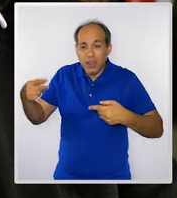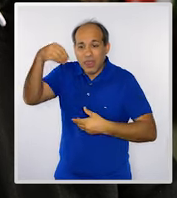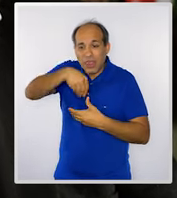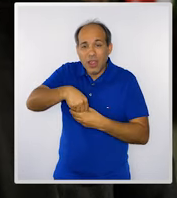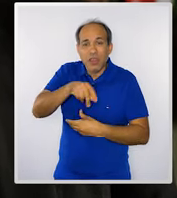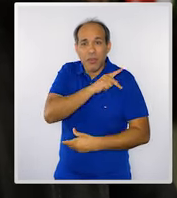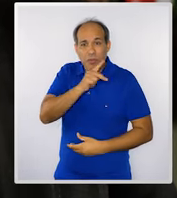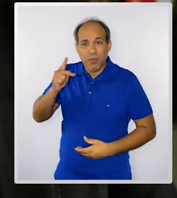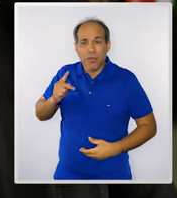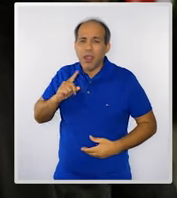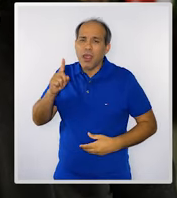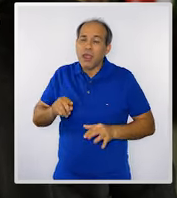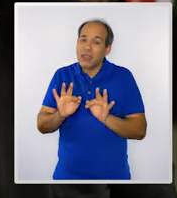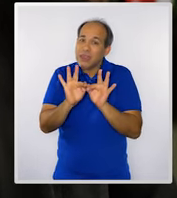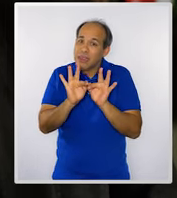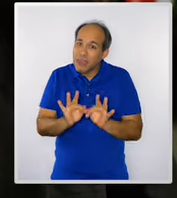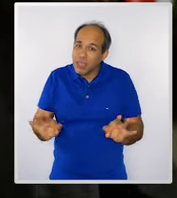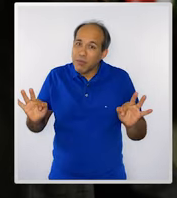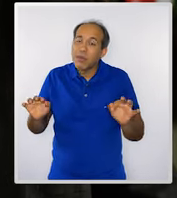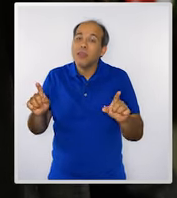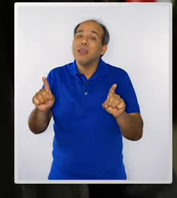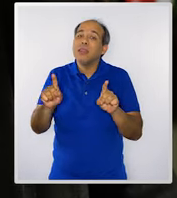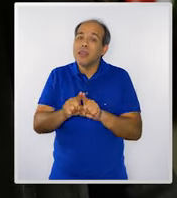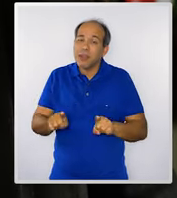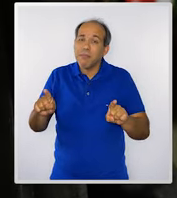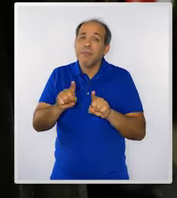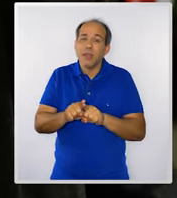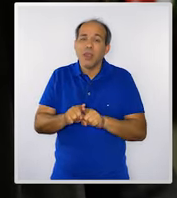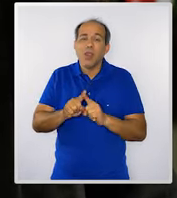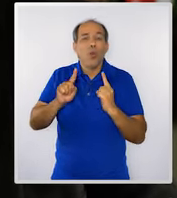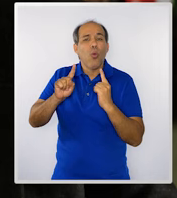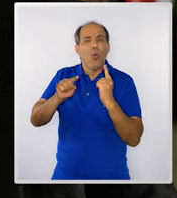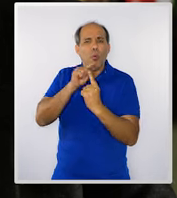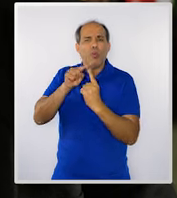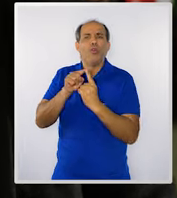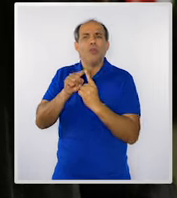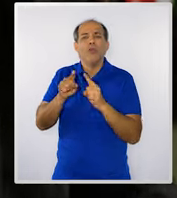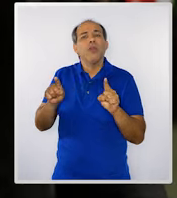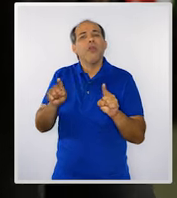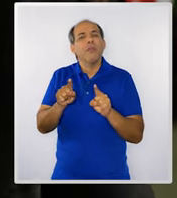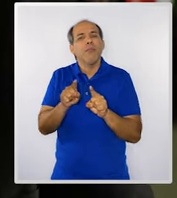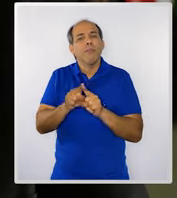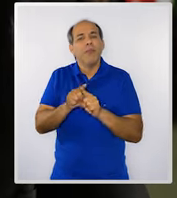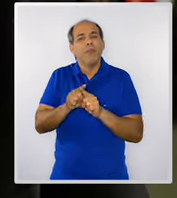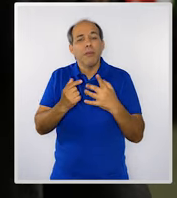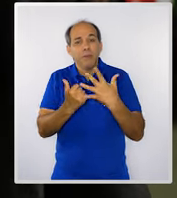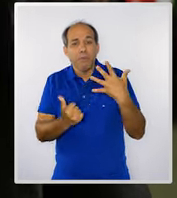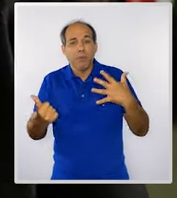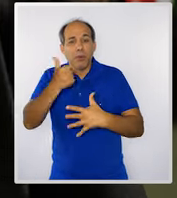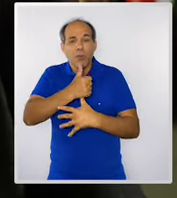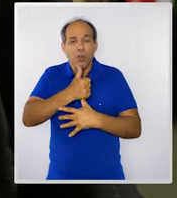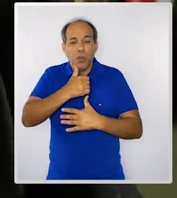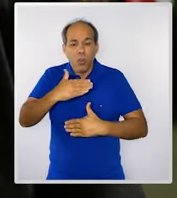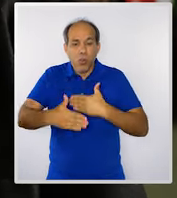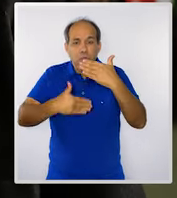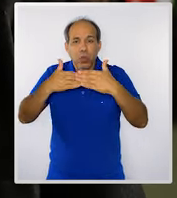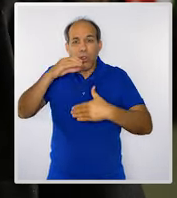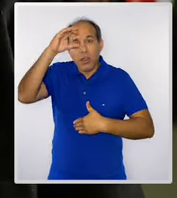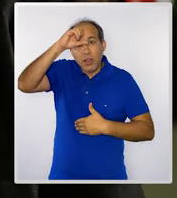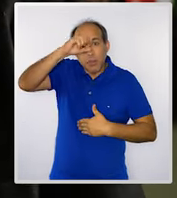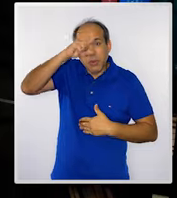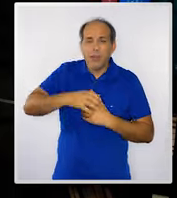ser estabelecida, ela tem que ser simples, ela tem que ser objetiva e ela tem que priorizar o desenvolvimento da